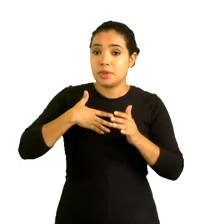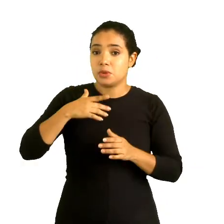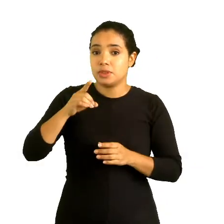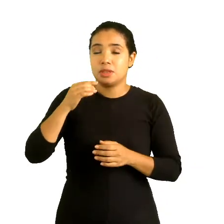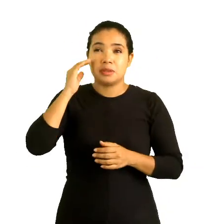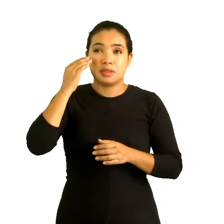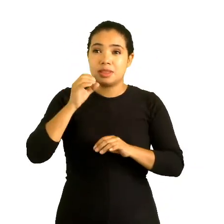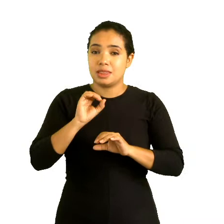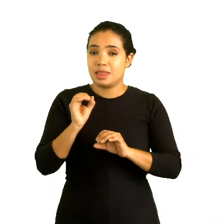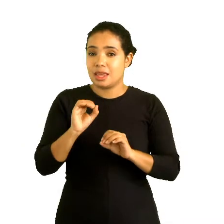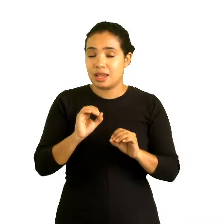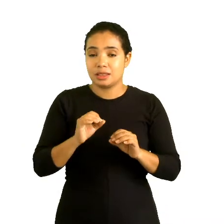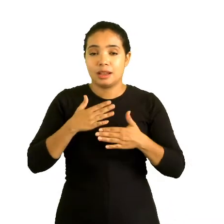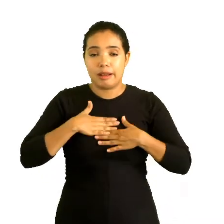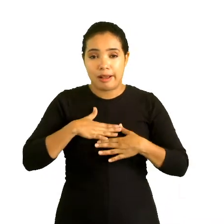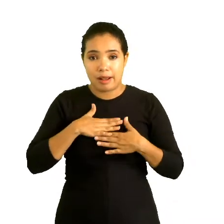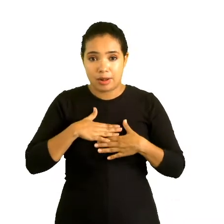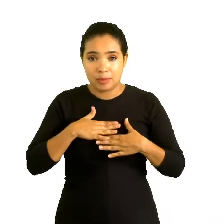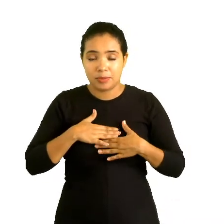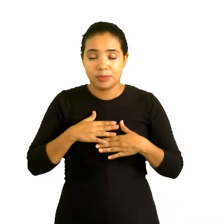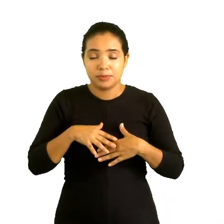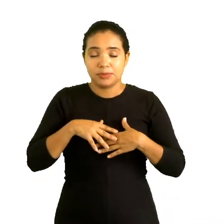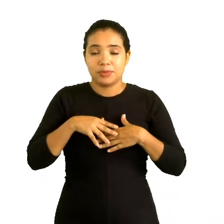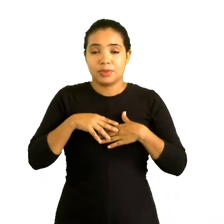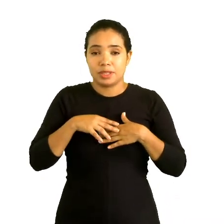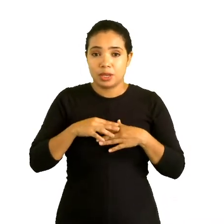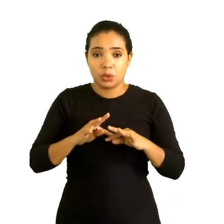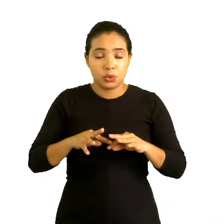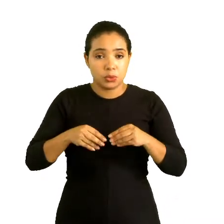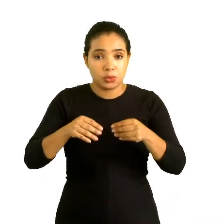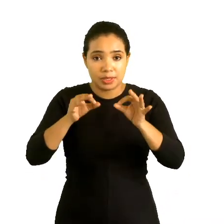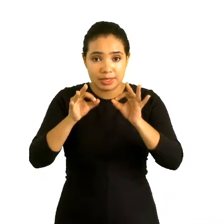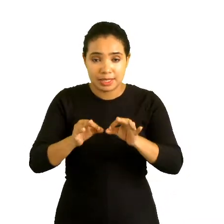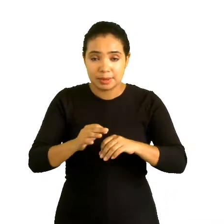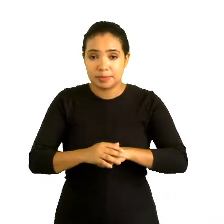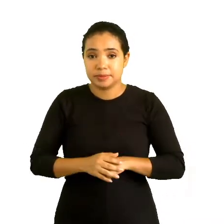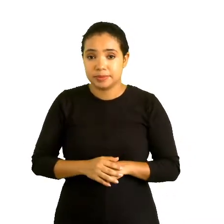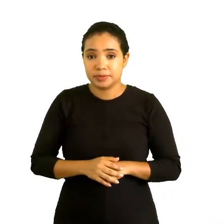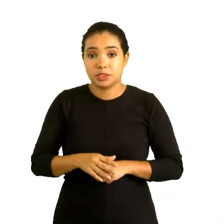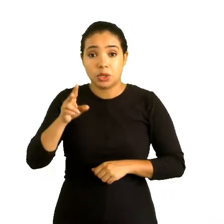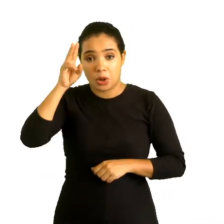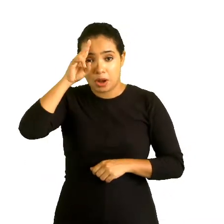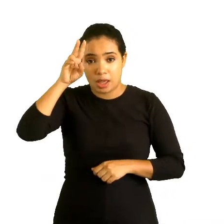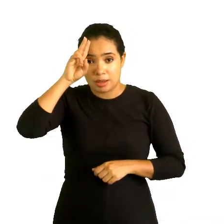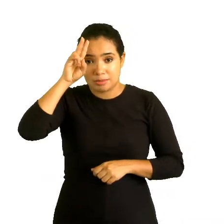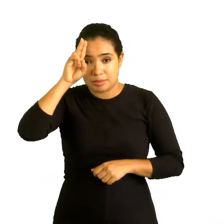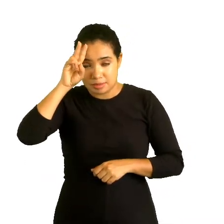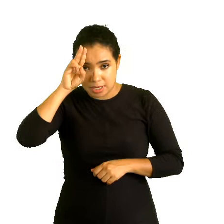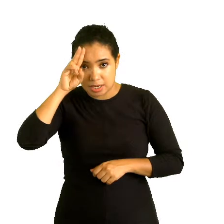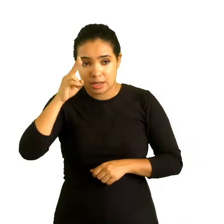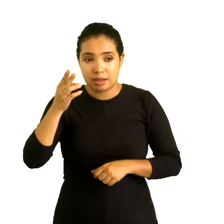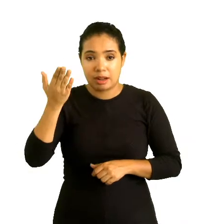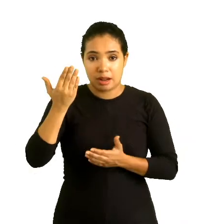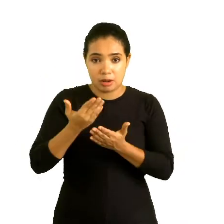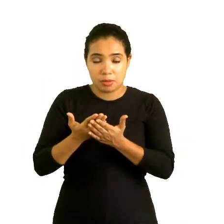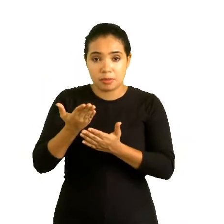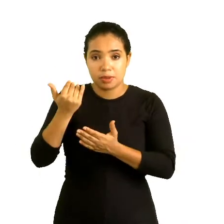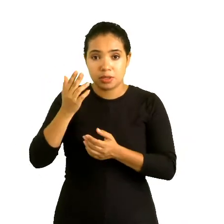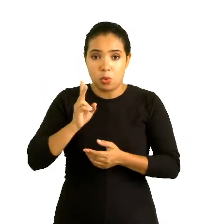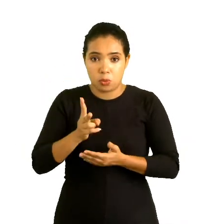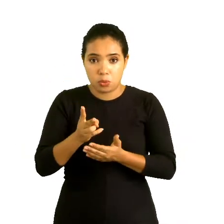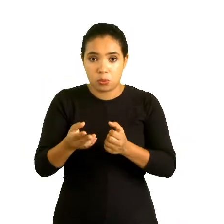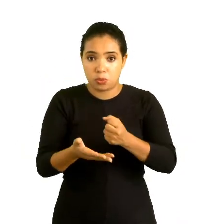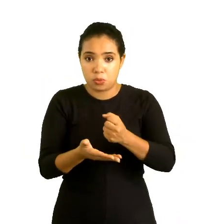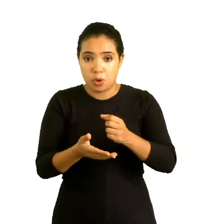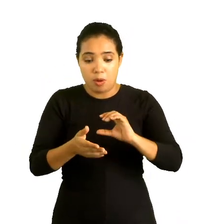eu não vou entender nada. Calma. Respira, porque vai dar tudo certo. É só lembrar da propriedade. Conserva a base